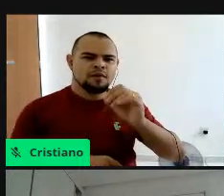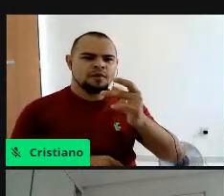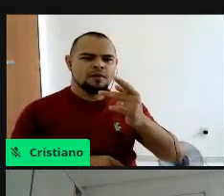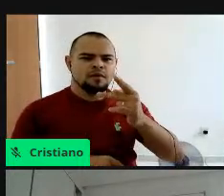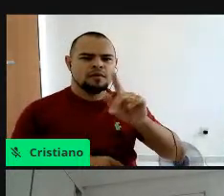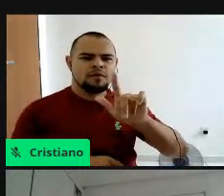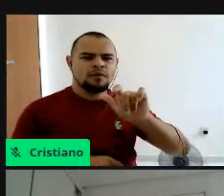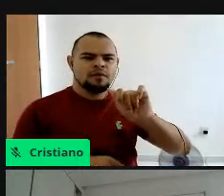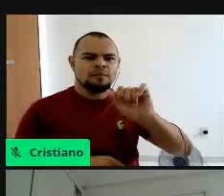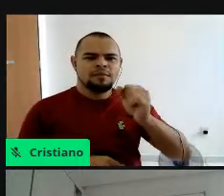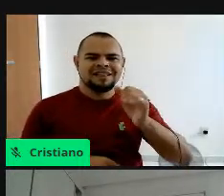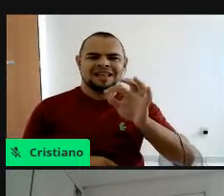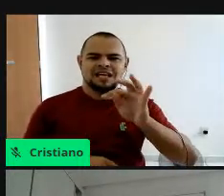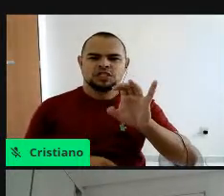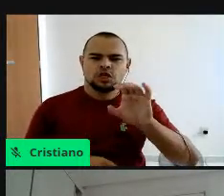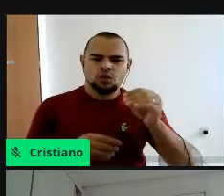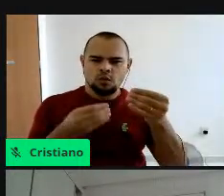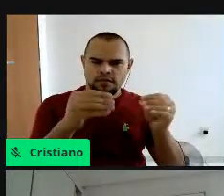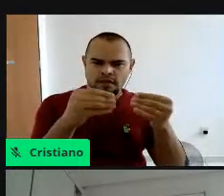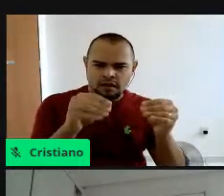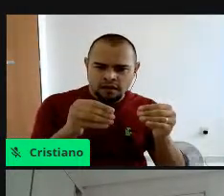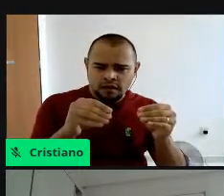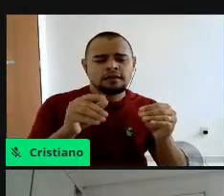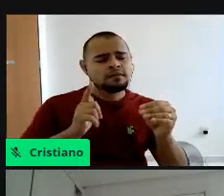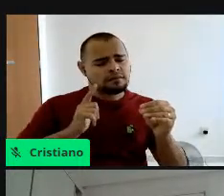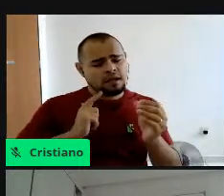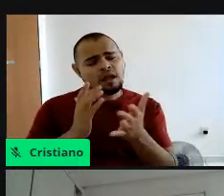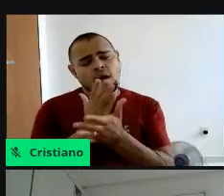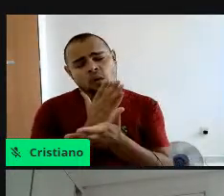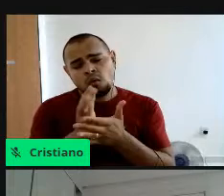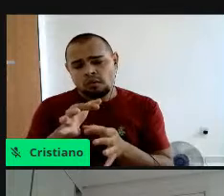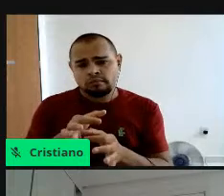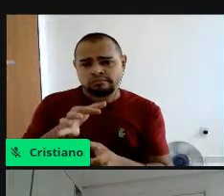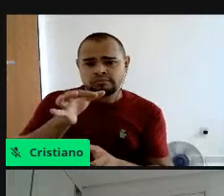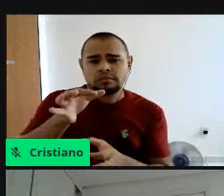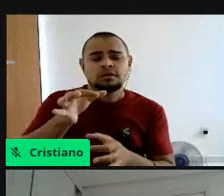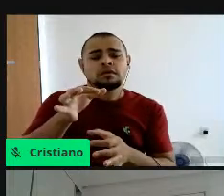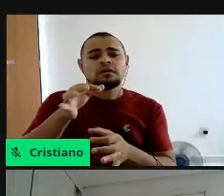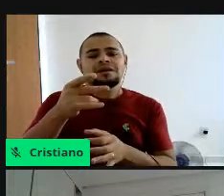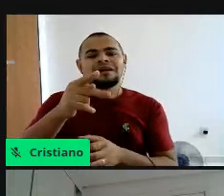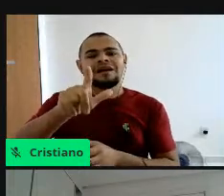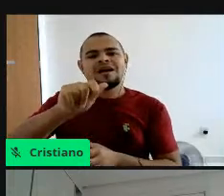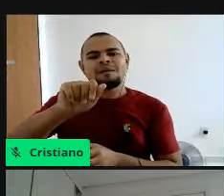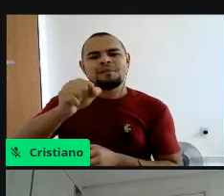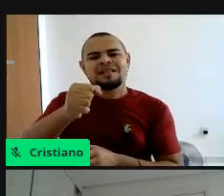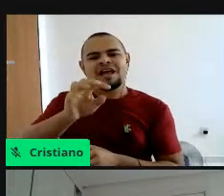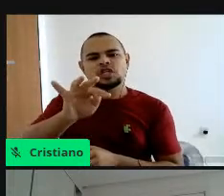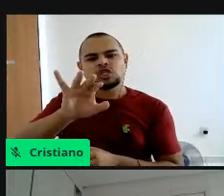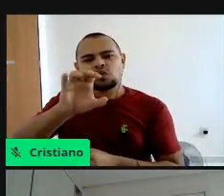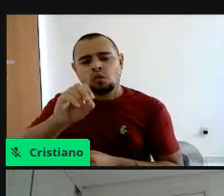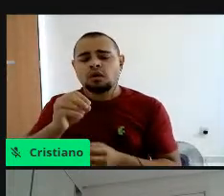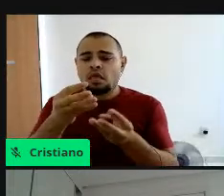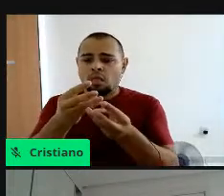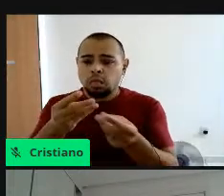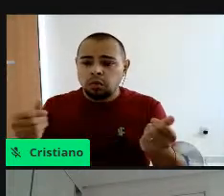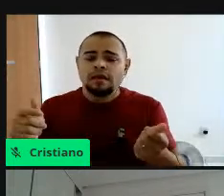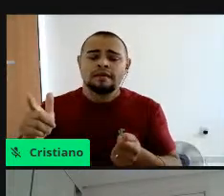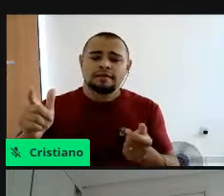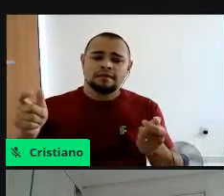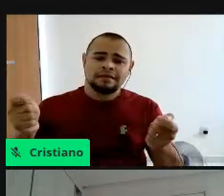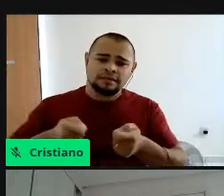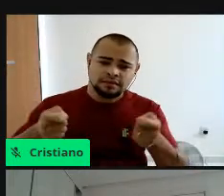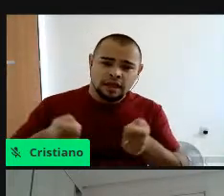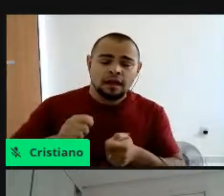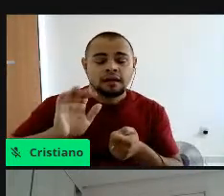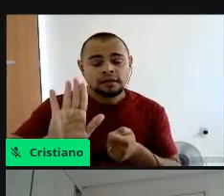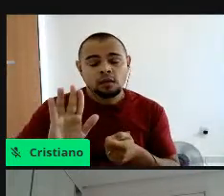não é, plásticos realmente biodegradáveis, e isso é o que deve